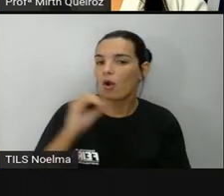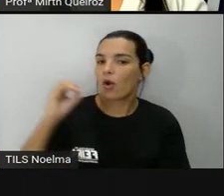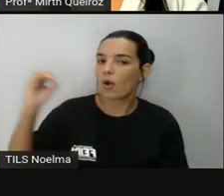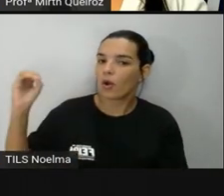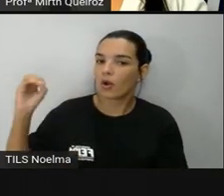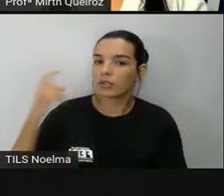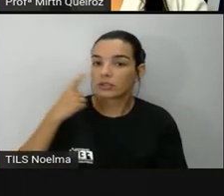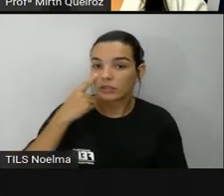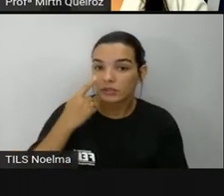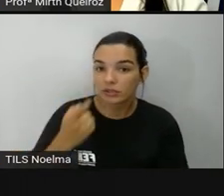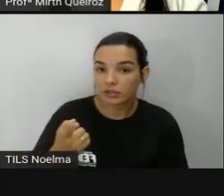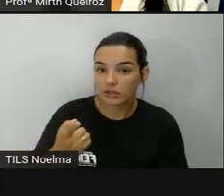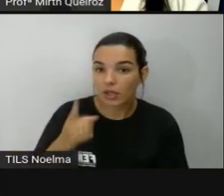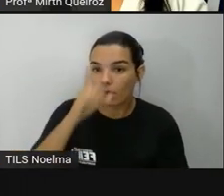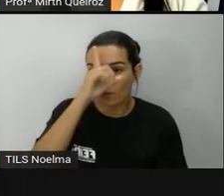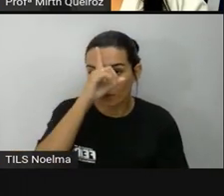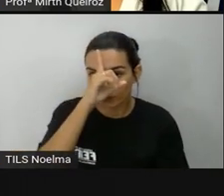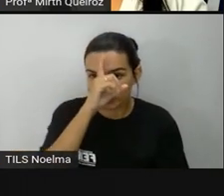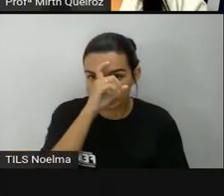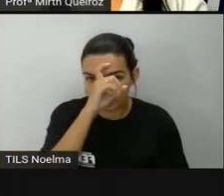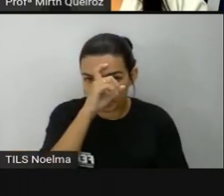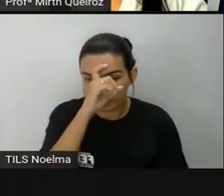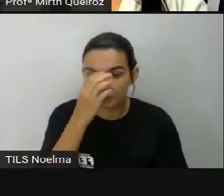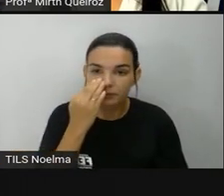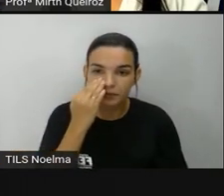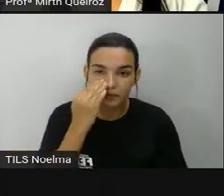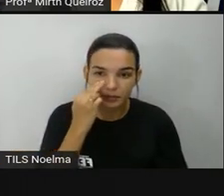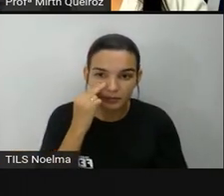é onde está aí o quê? O hospital.